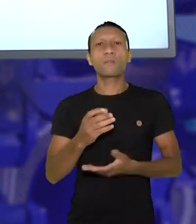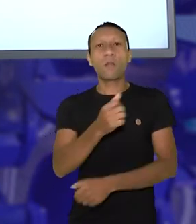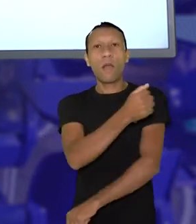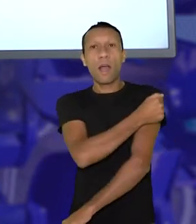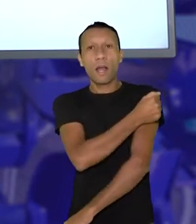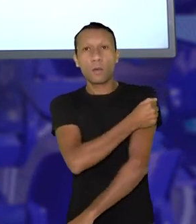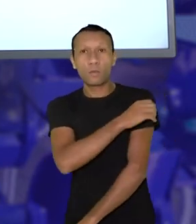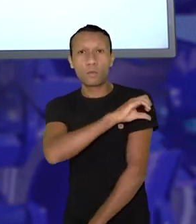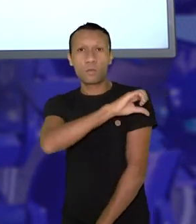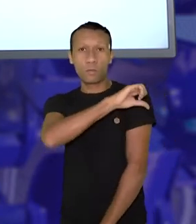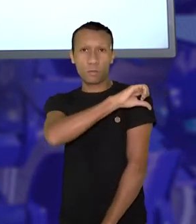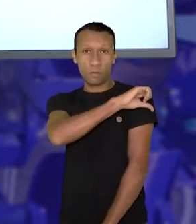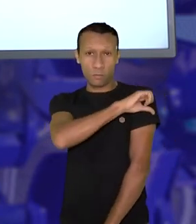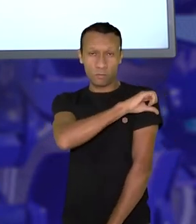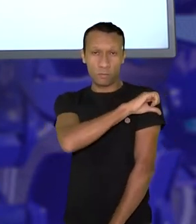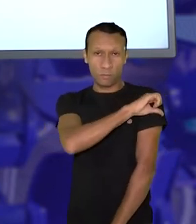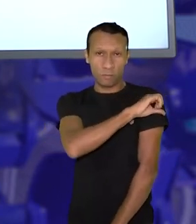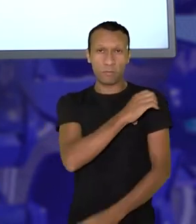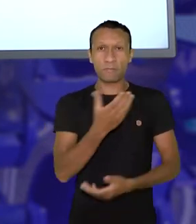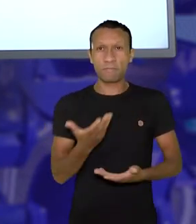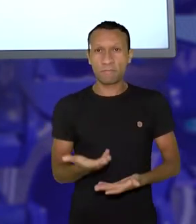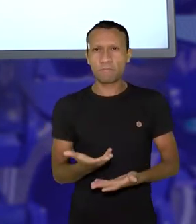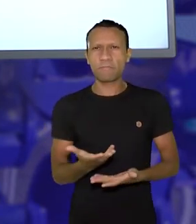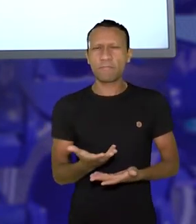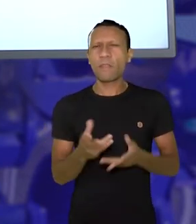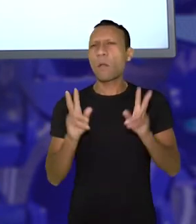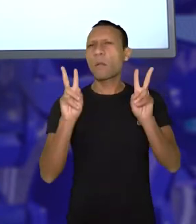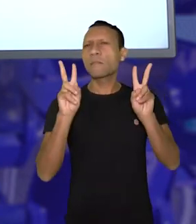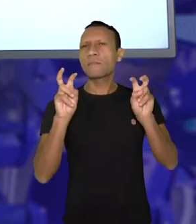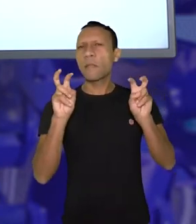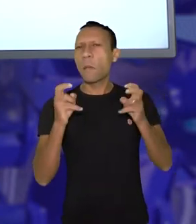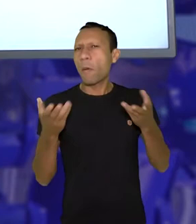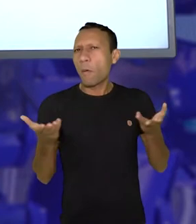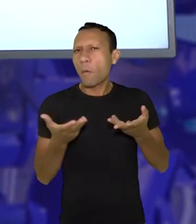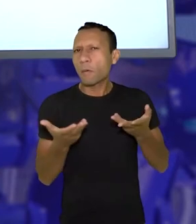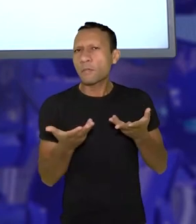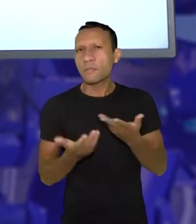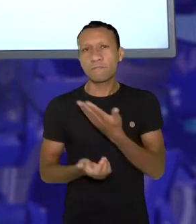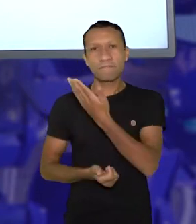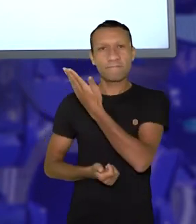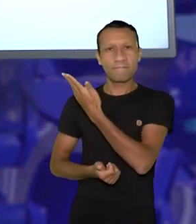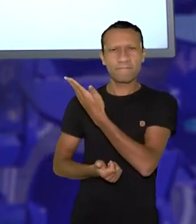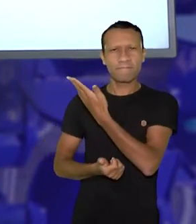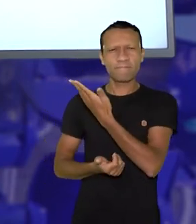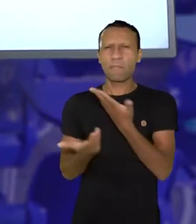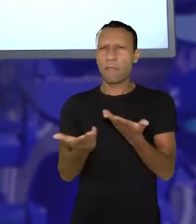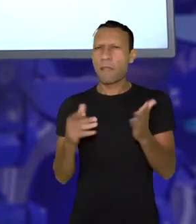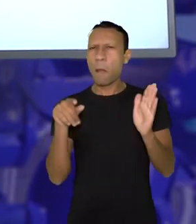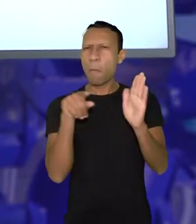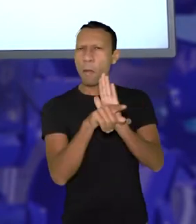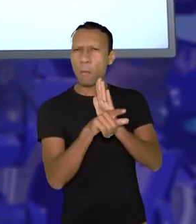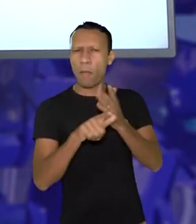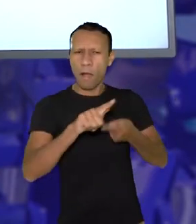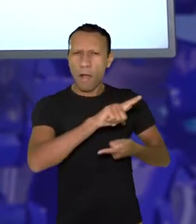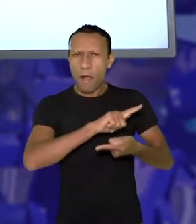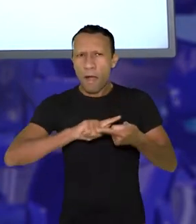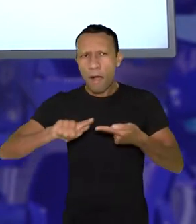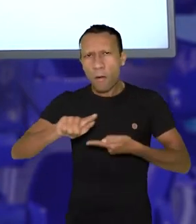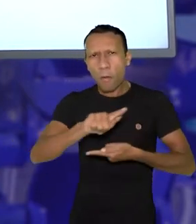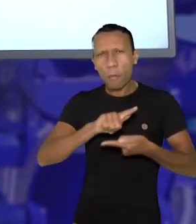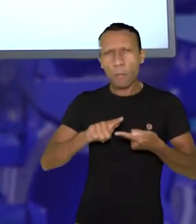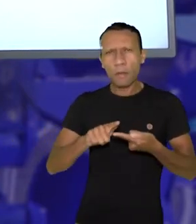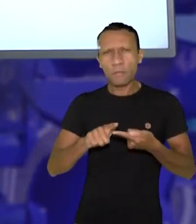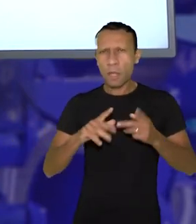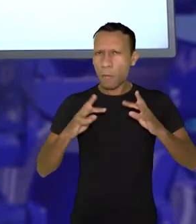alunos do nono ano do ensino fundamental. E o nosso tema hoje vai ser a seguinte pergunta, a globalização,